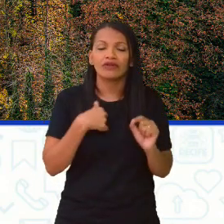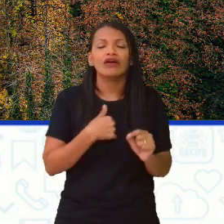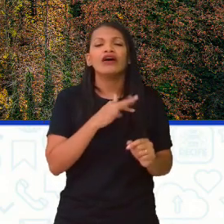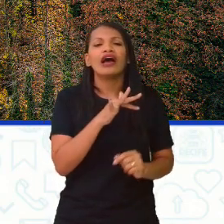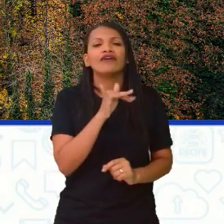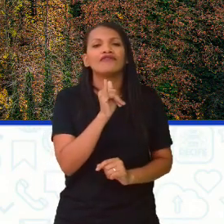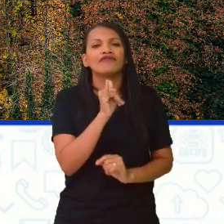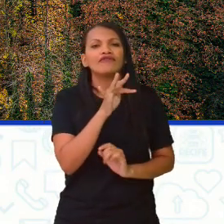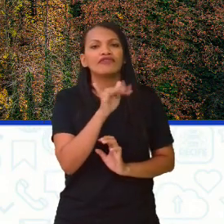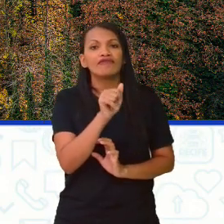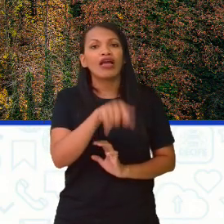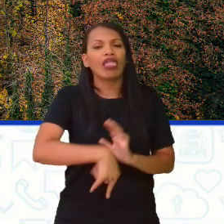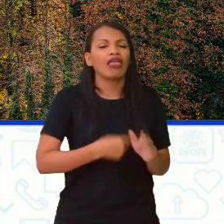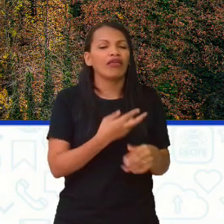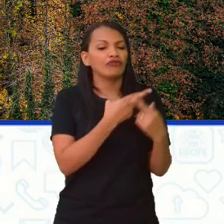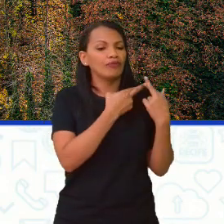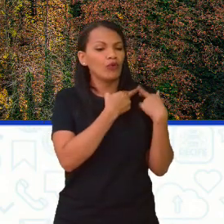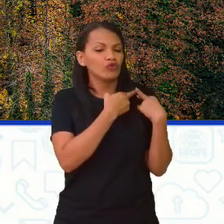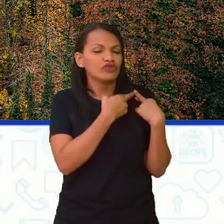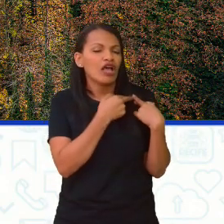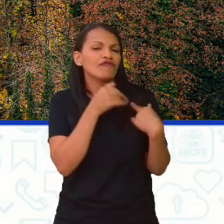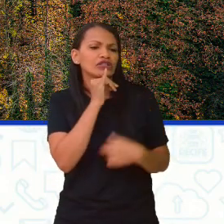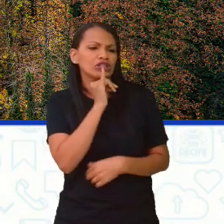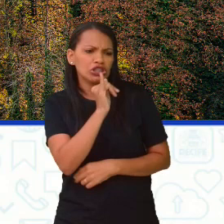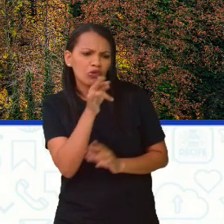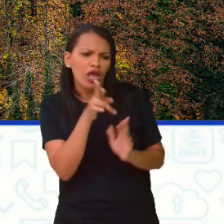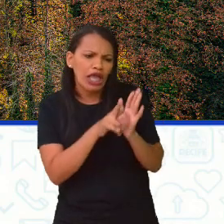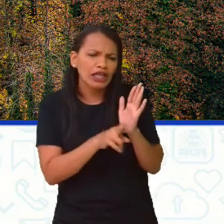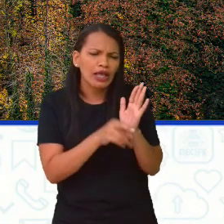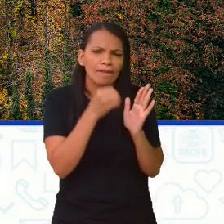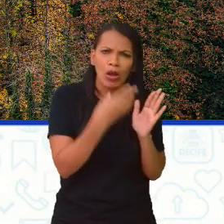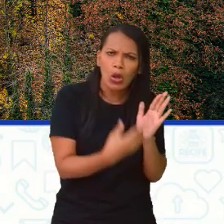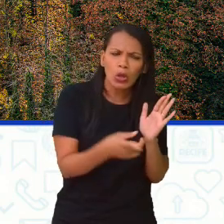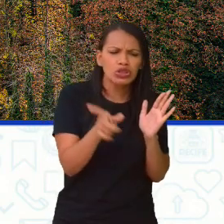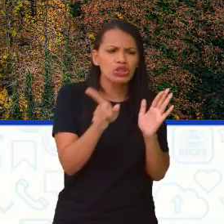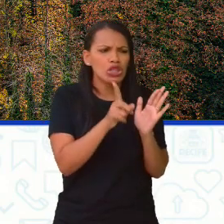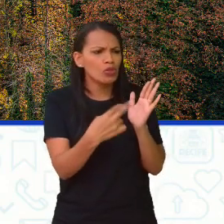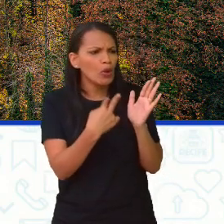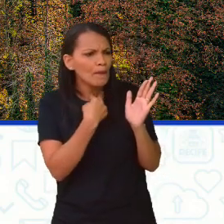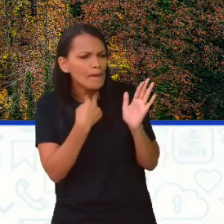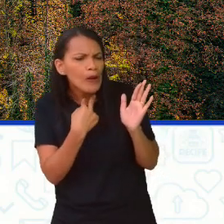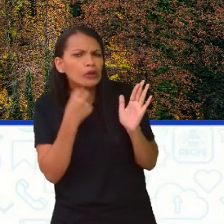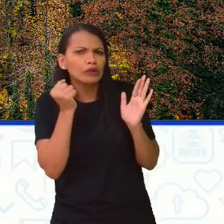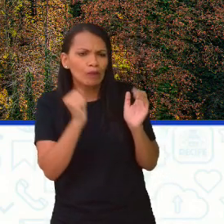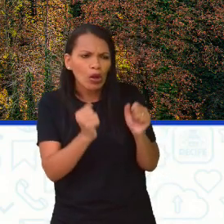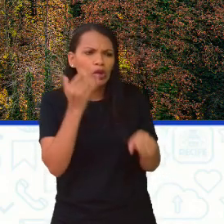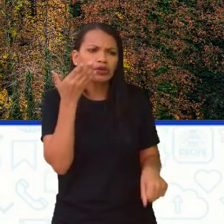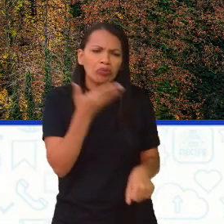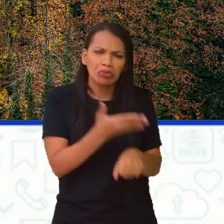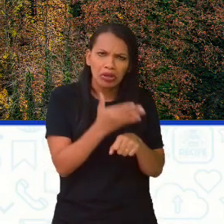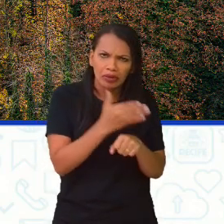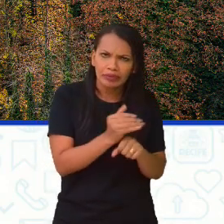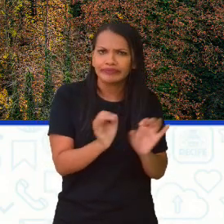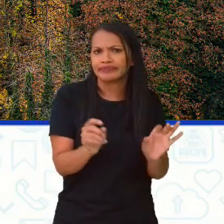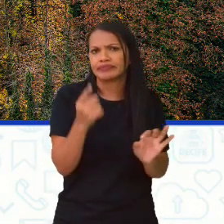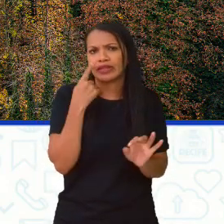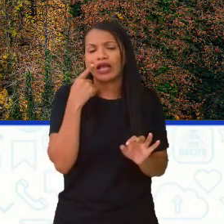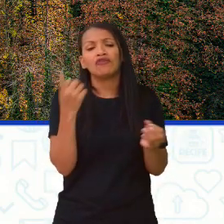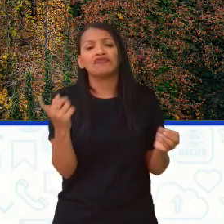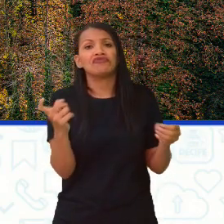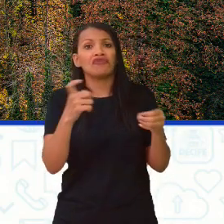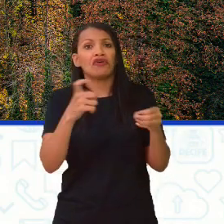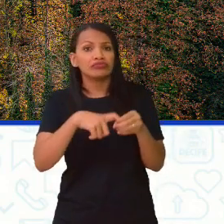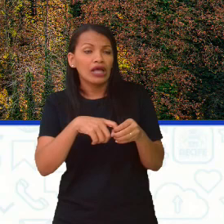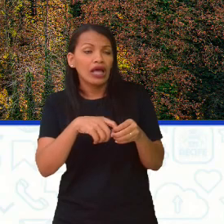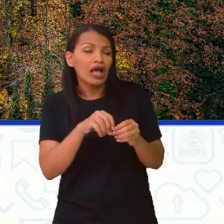organizar e ela que vai dizer, essa regra vai ser colocada em prática, essa regra não vai ser colocada em prática. Revogar regras anteriores,